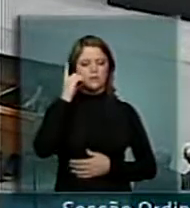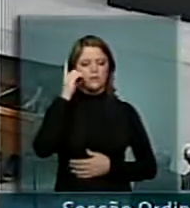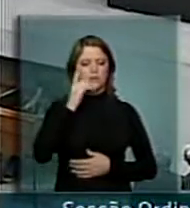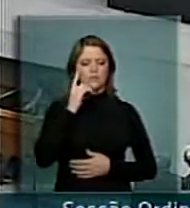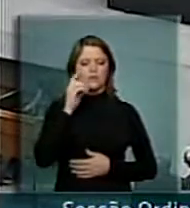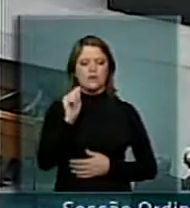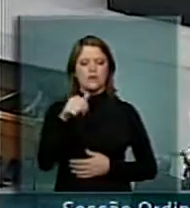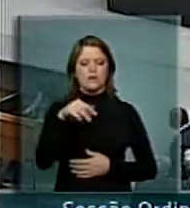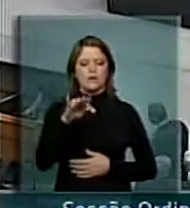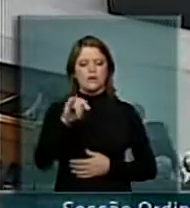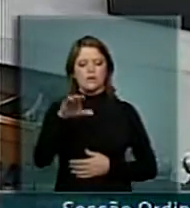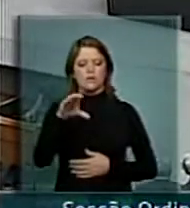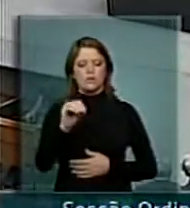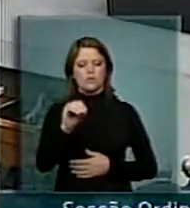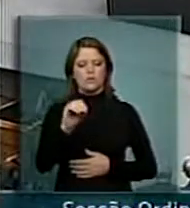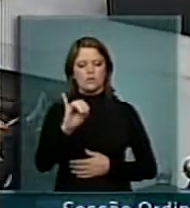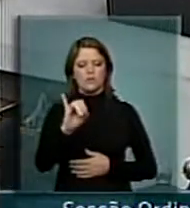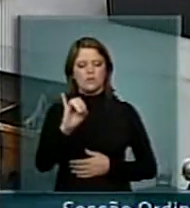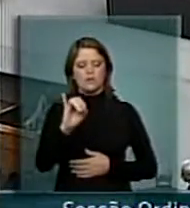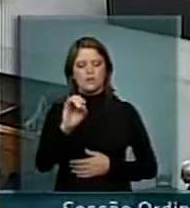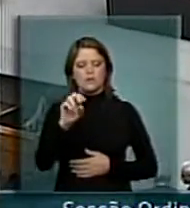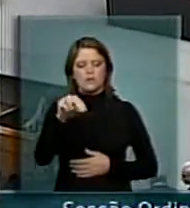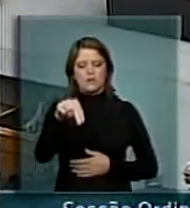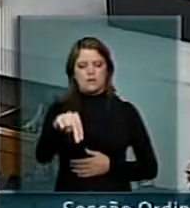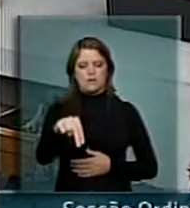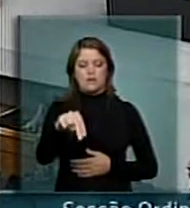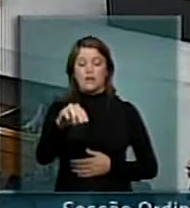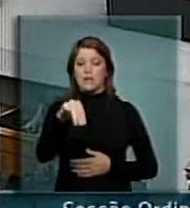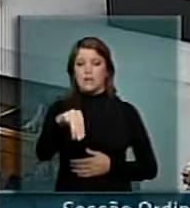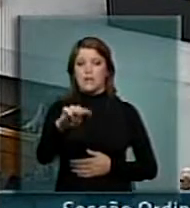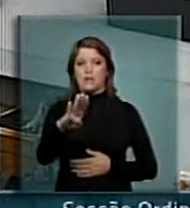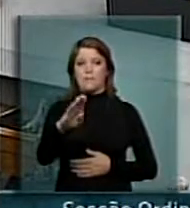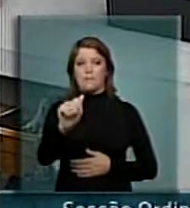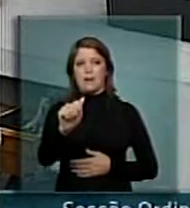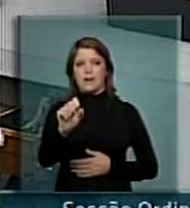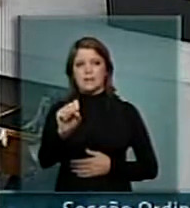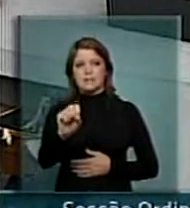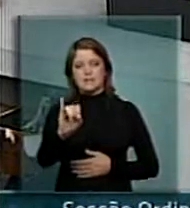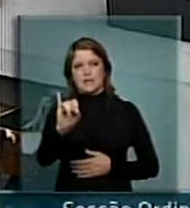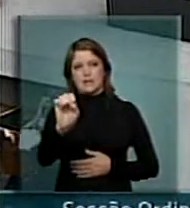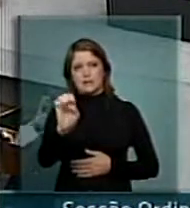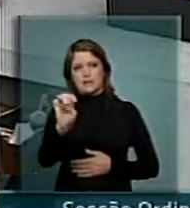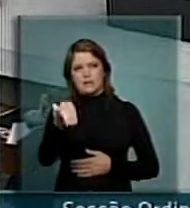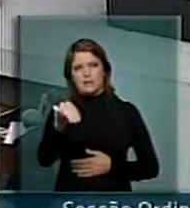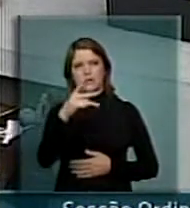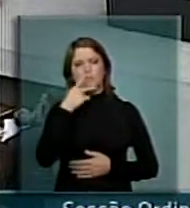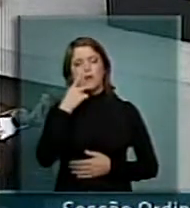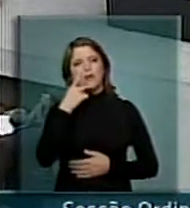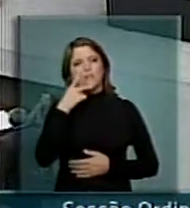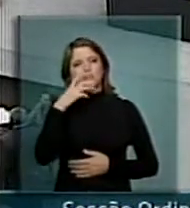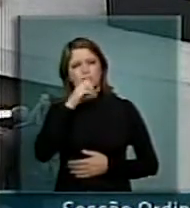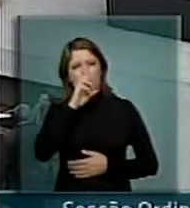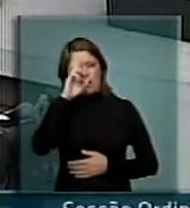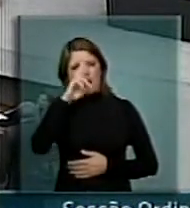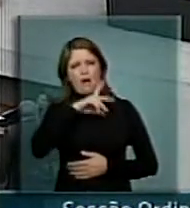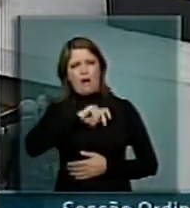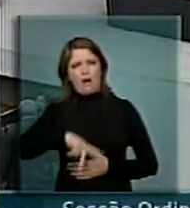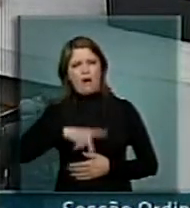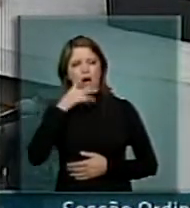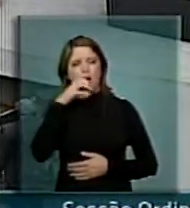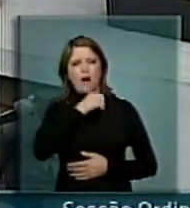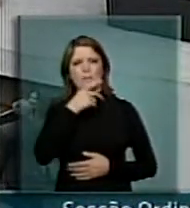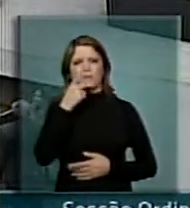Antônio Embaçaí. Senhor presidente, enquanto o nobre orador se dirige à tribuna, gostaria de registrar como lido